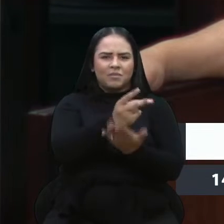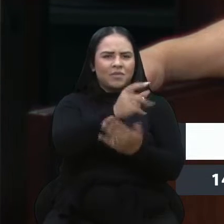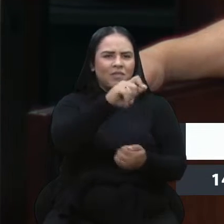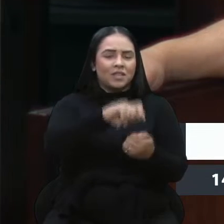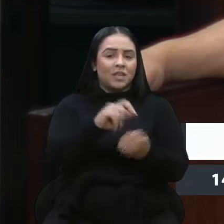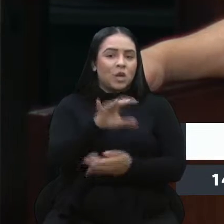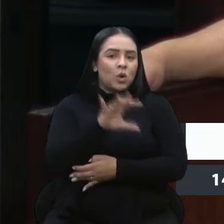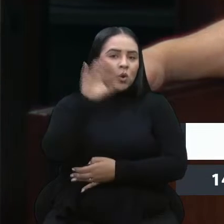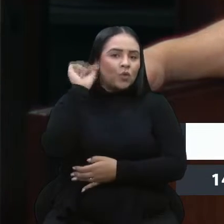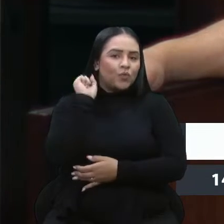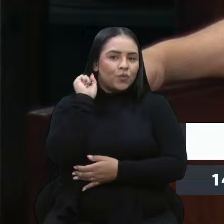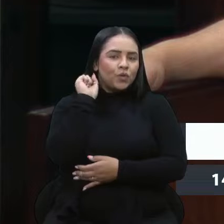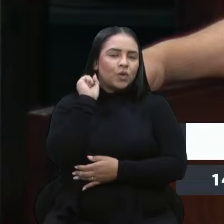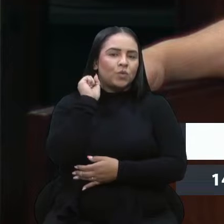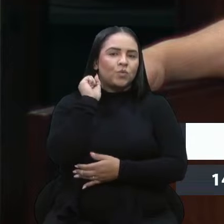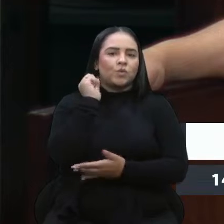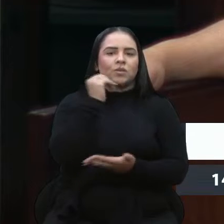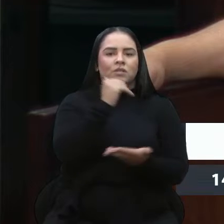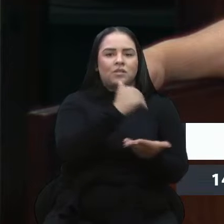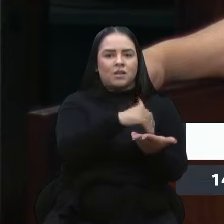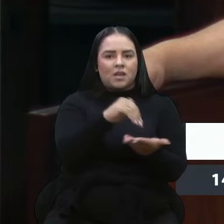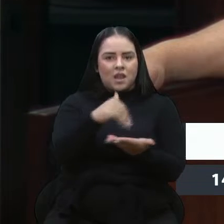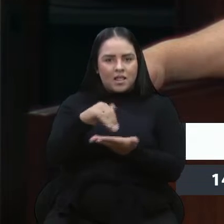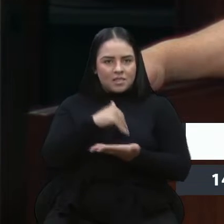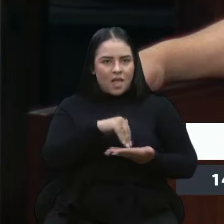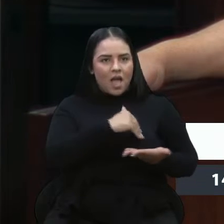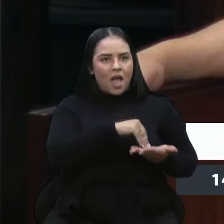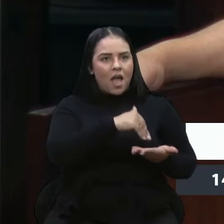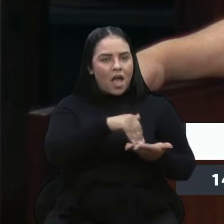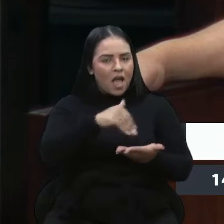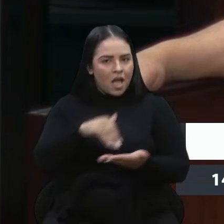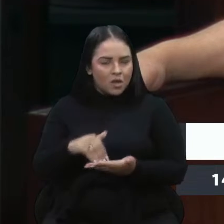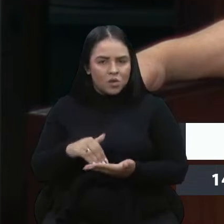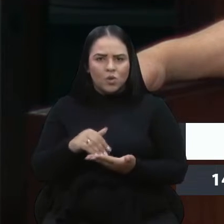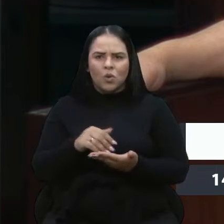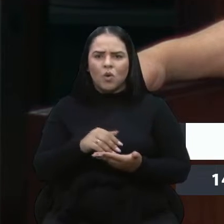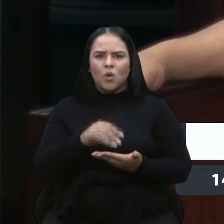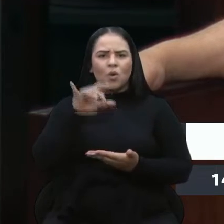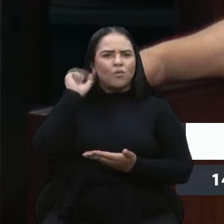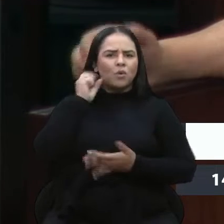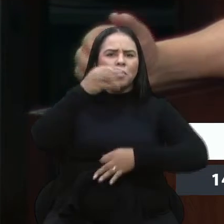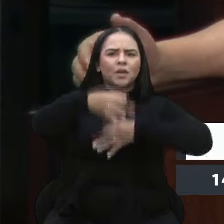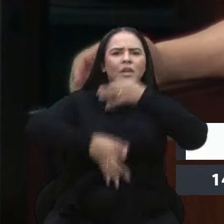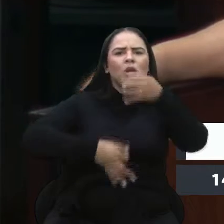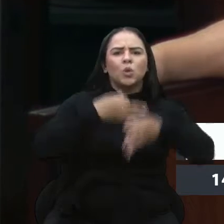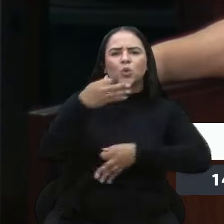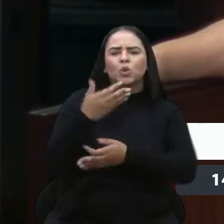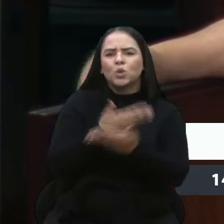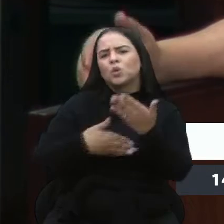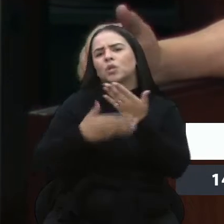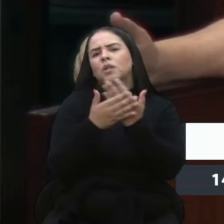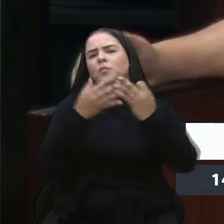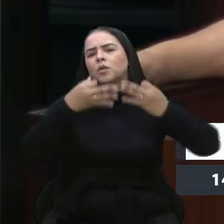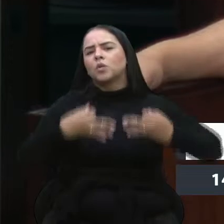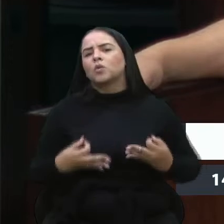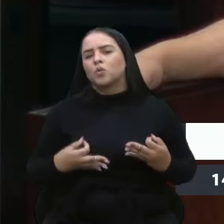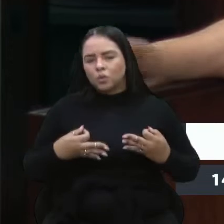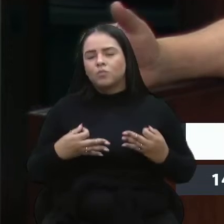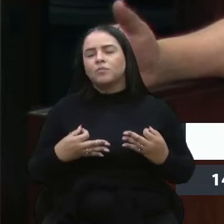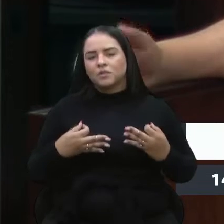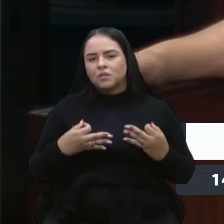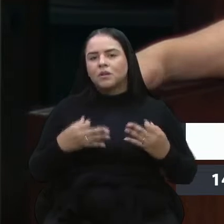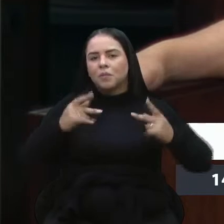escutou os secretários, escutou a opinião de todas as pessoas que compõem o governo, dos vereadores que